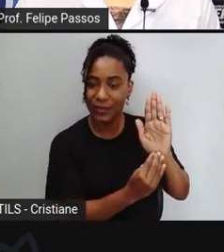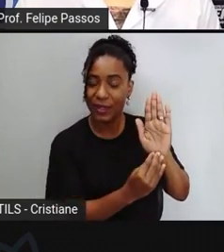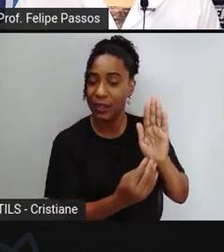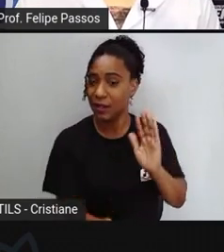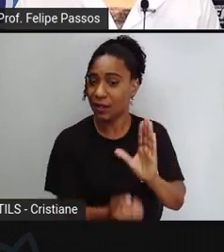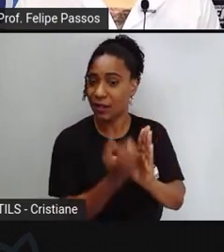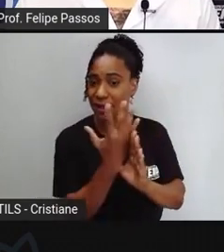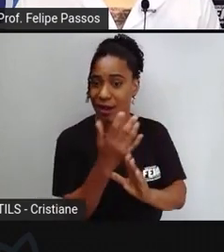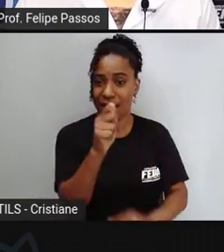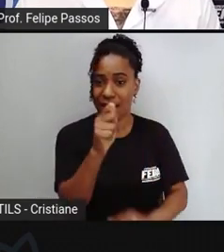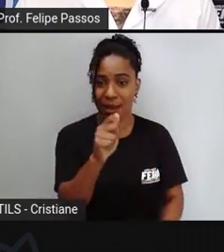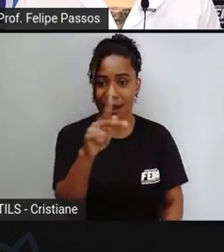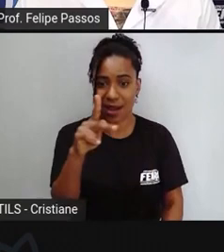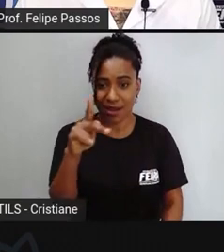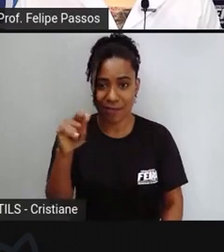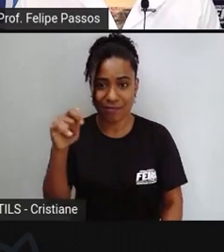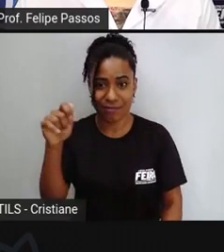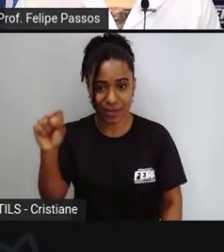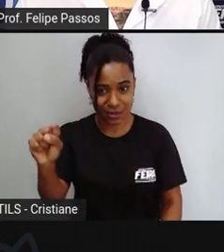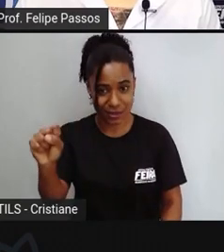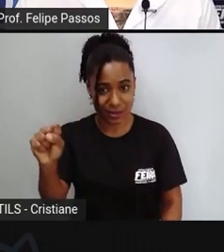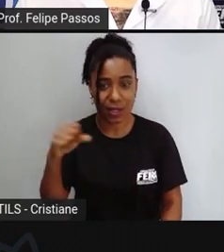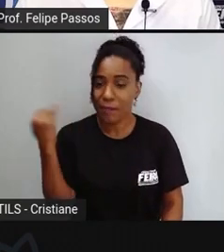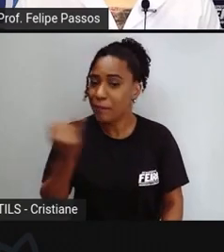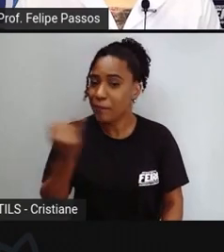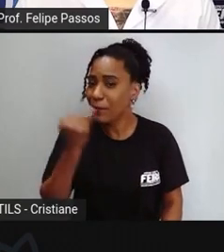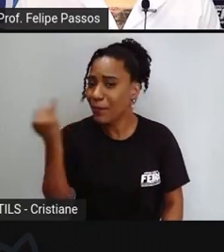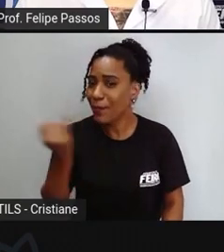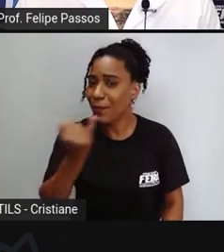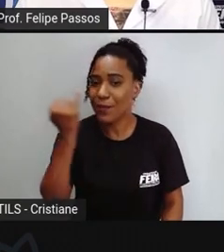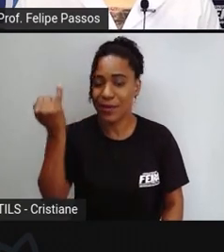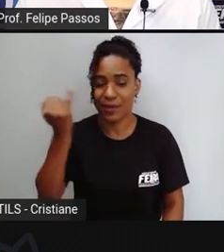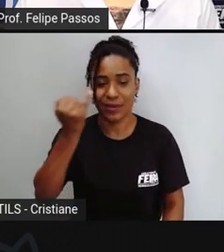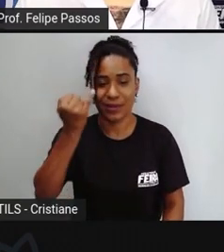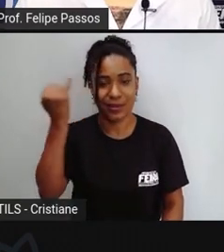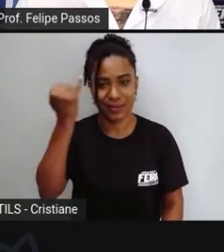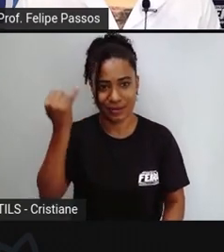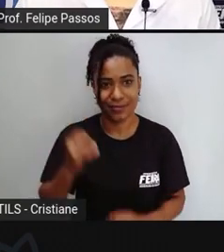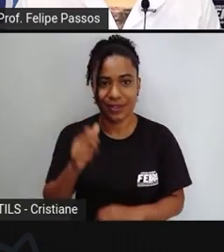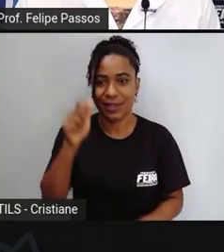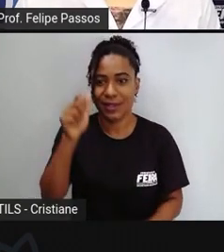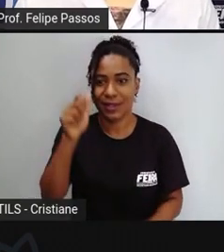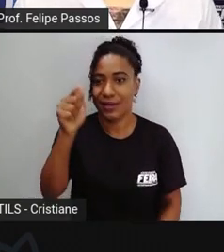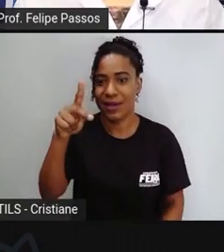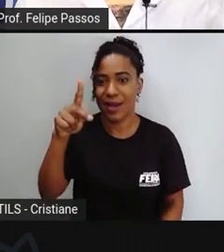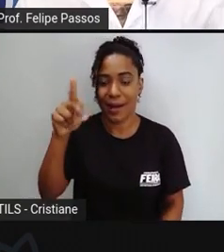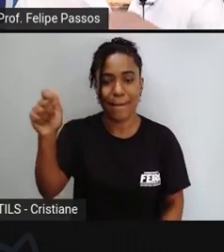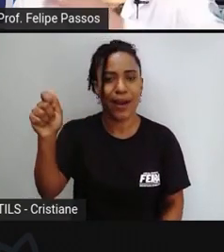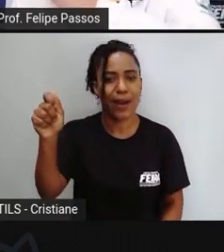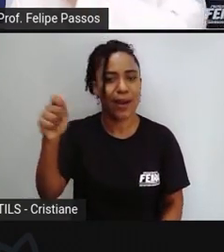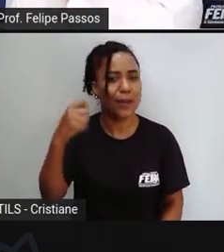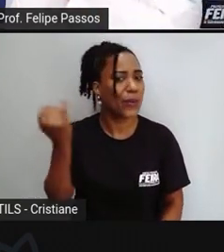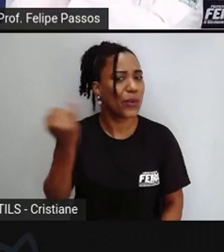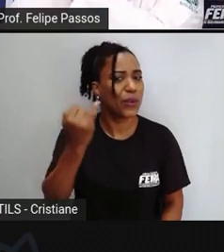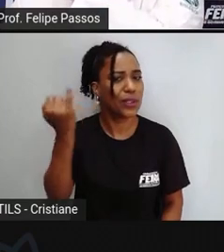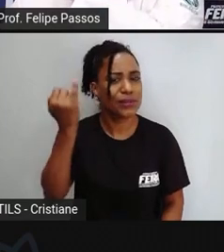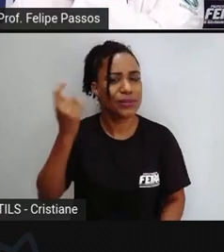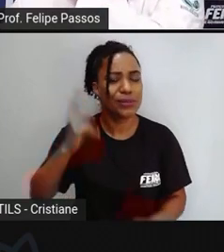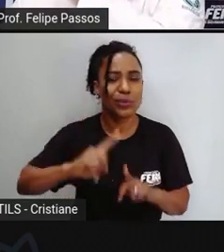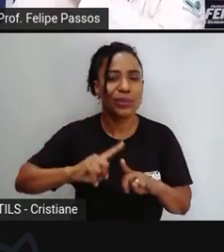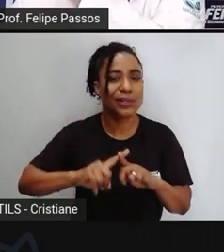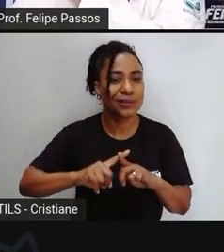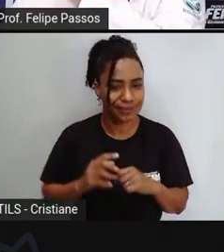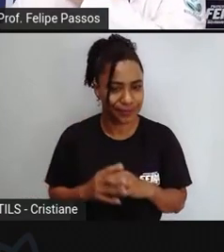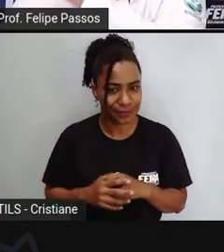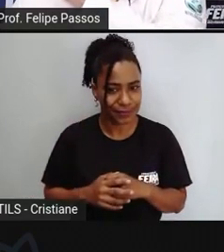por que é importante a APA por que é